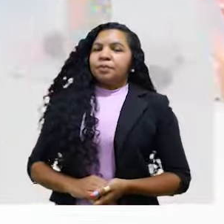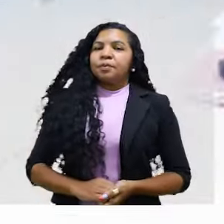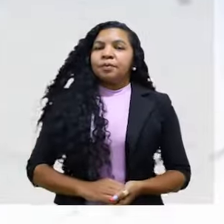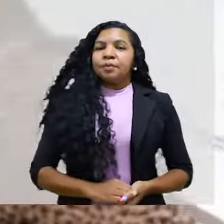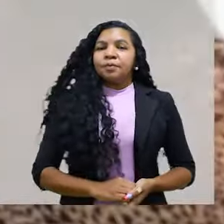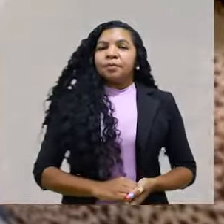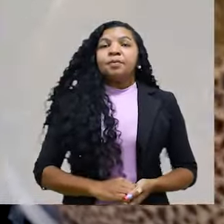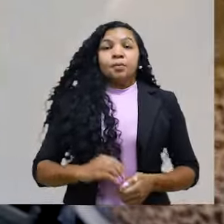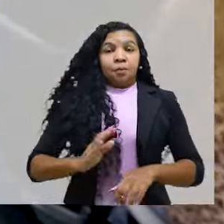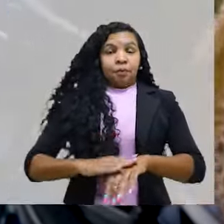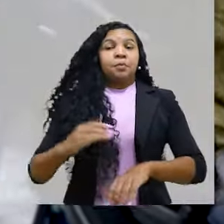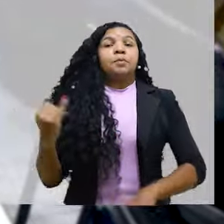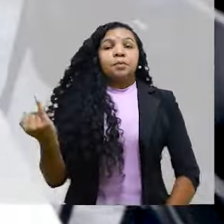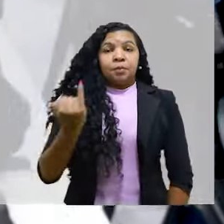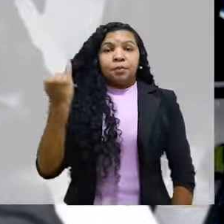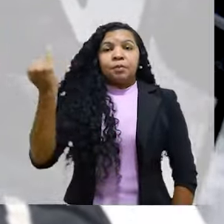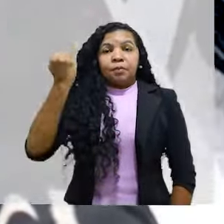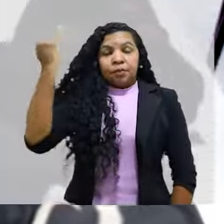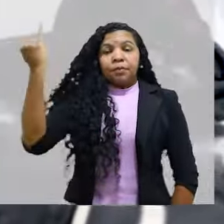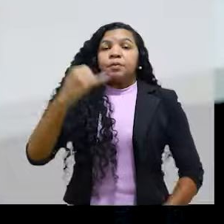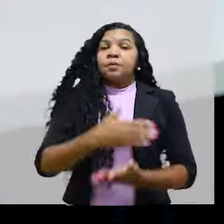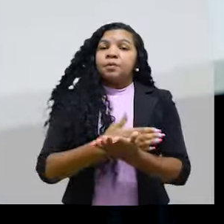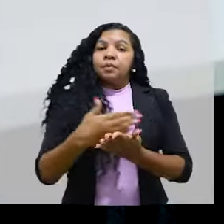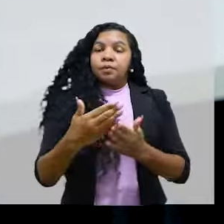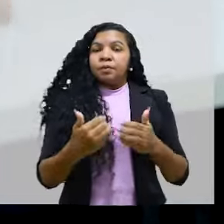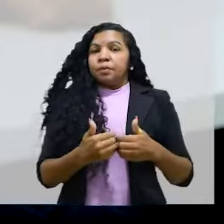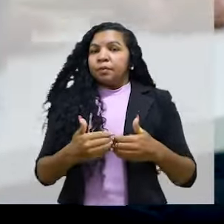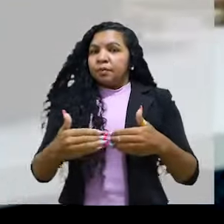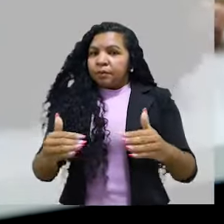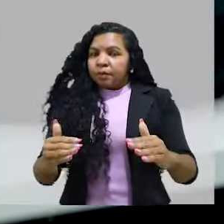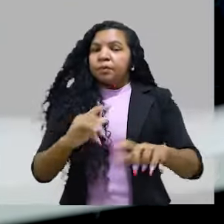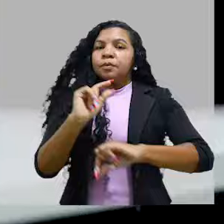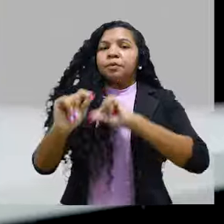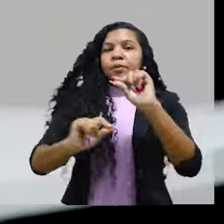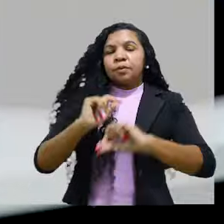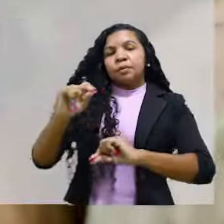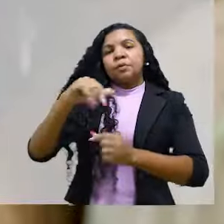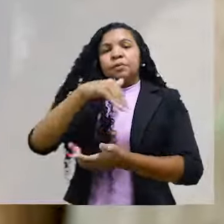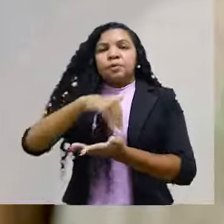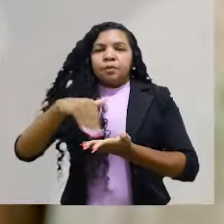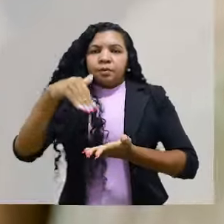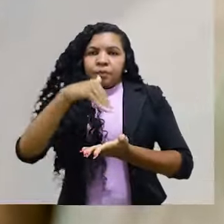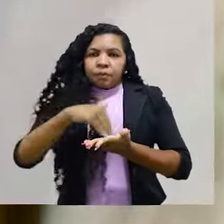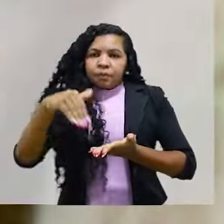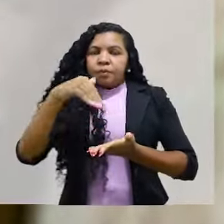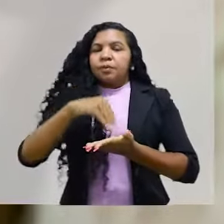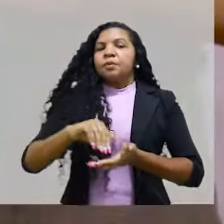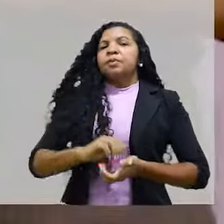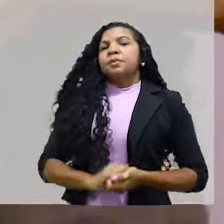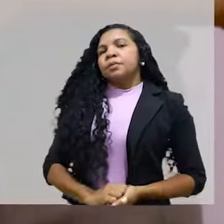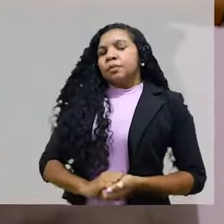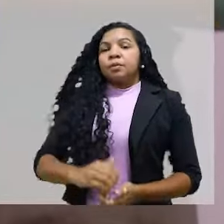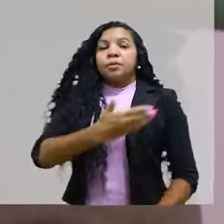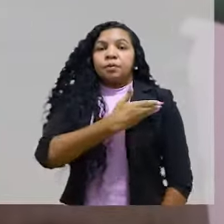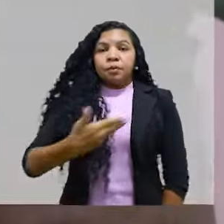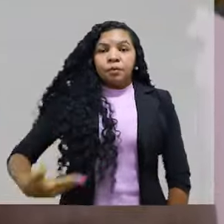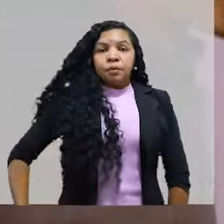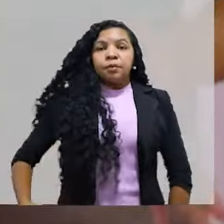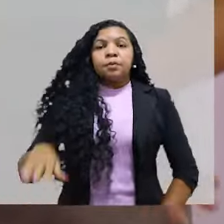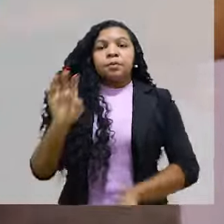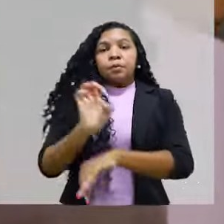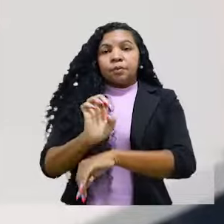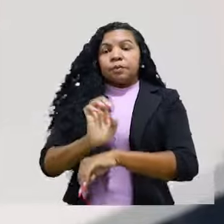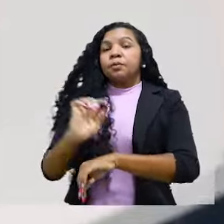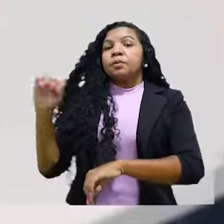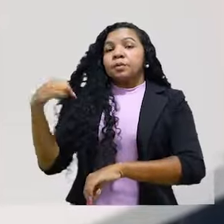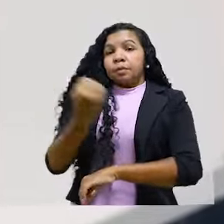É uma importante iniciativa, um conjunto de EMA, Secretaria, Governo